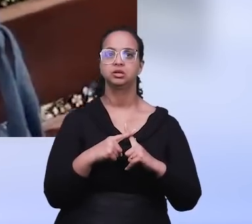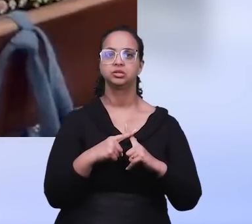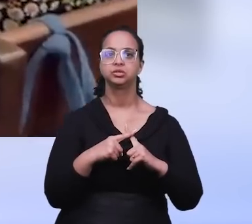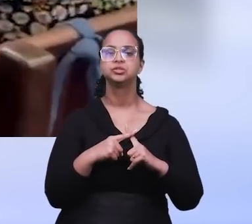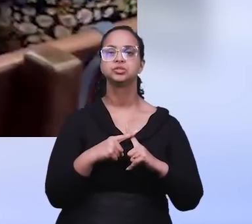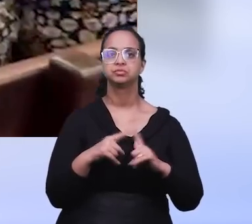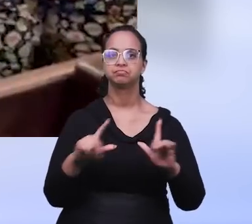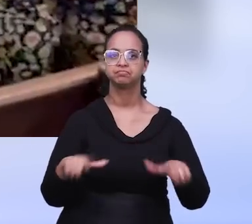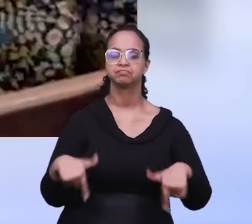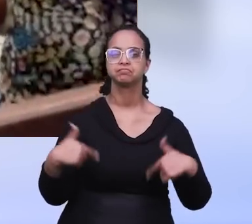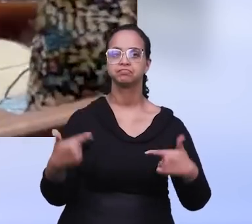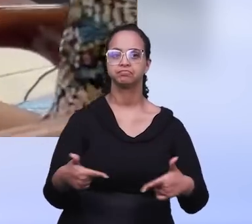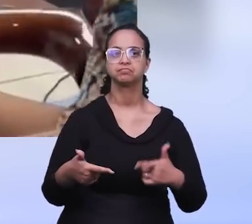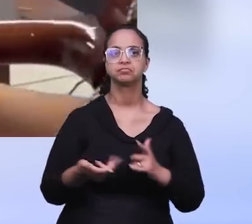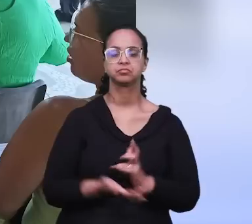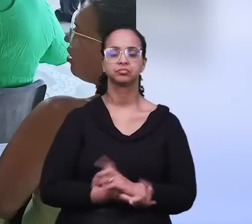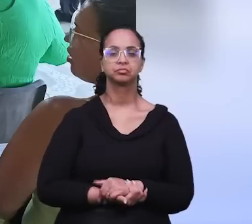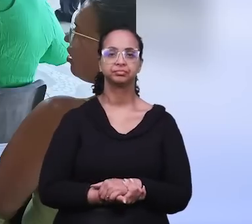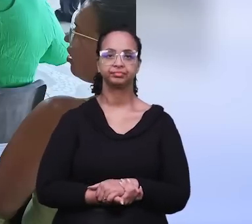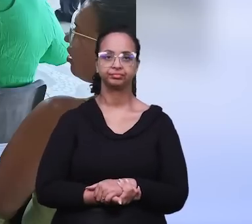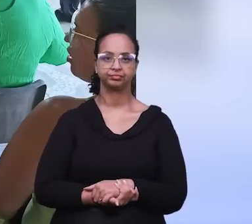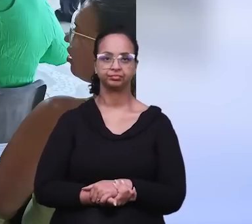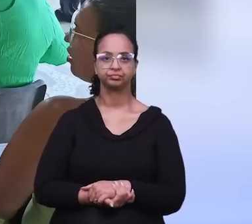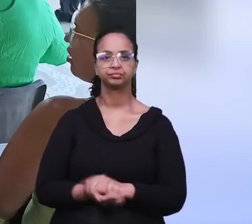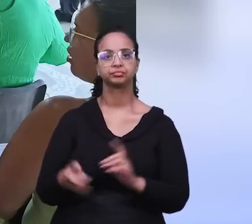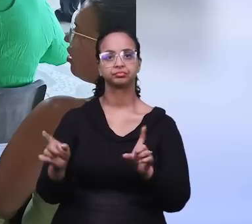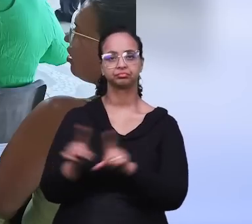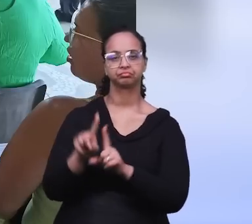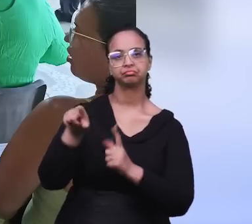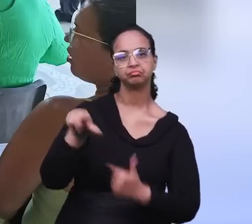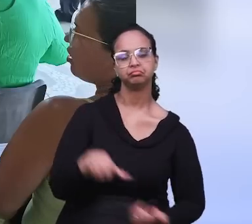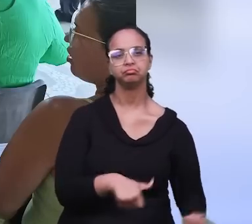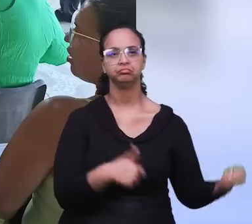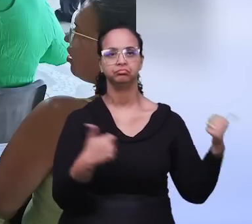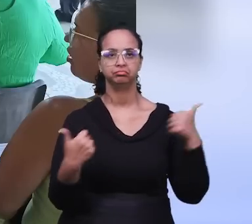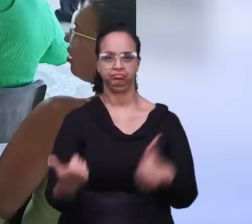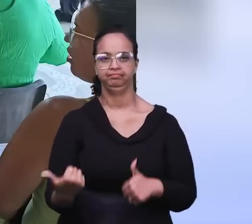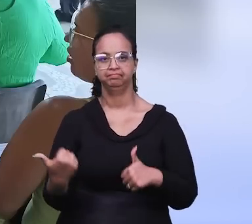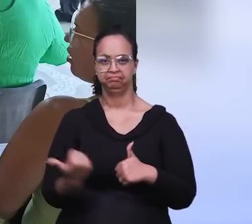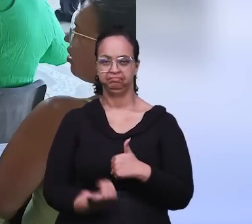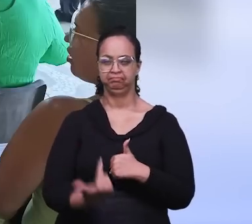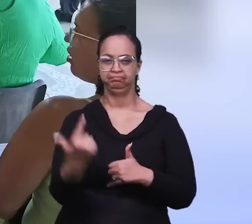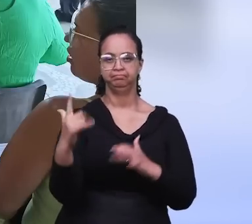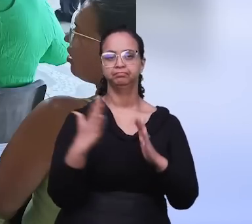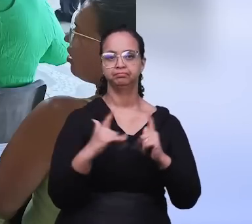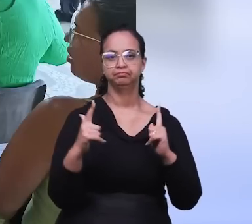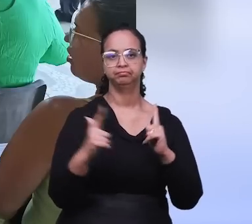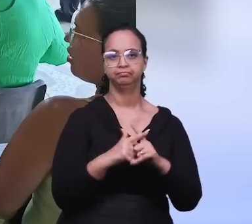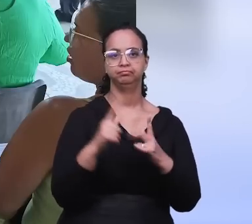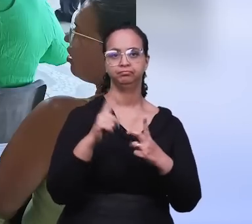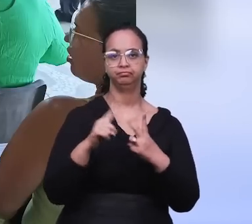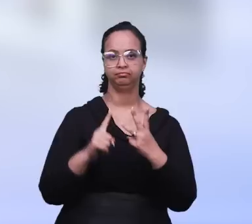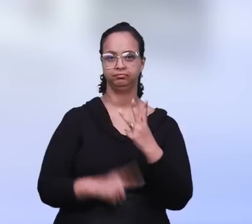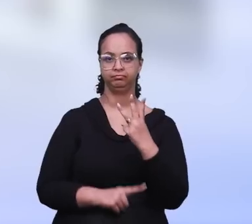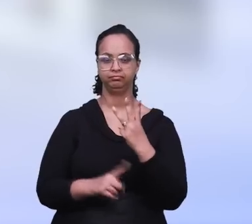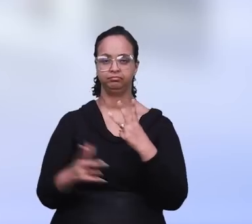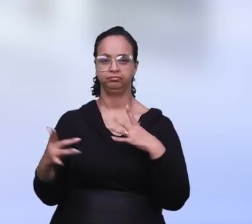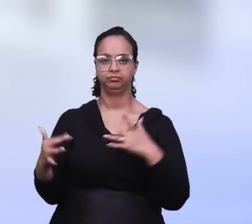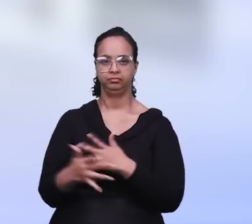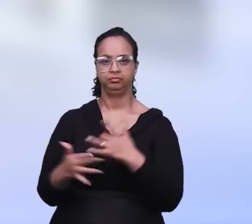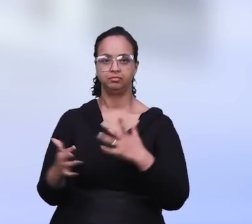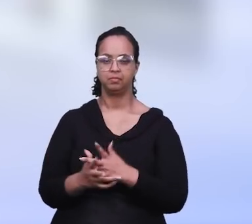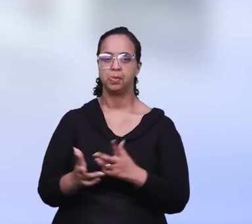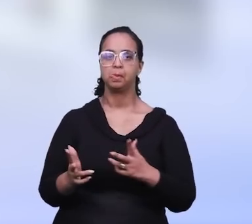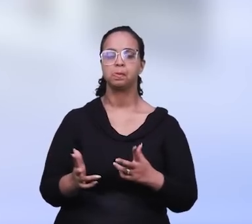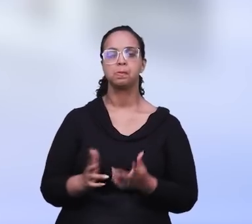algo novo na presença do Senhor. No interior, nós tivemos batismos nas águas do polo Arapiraca, ocorrendo em três cidades